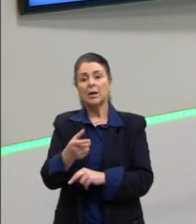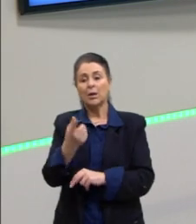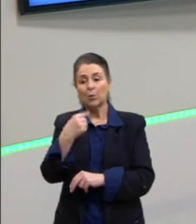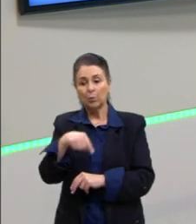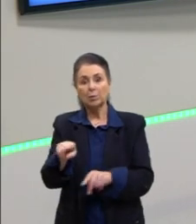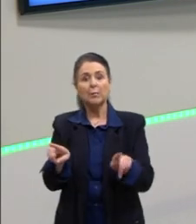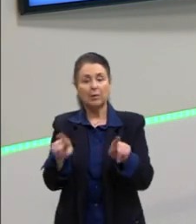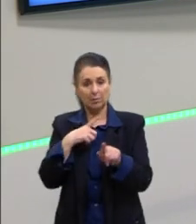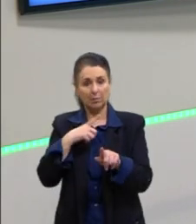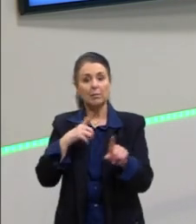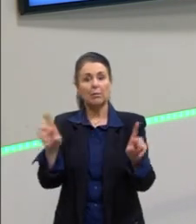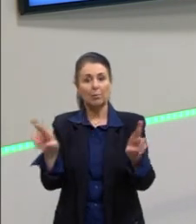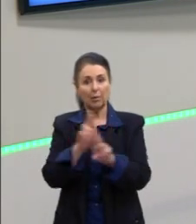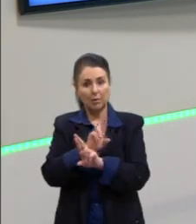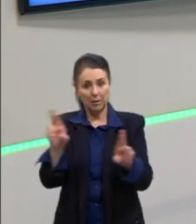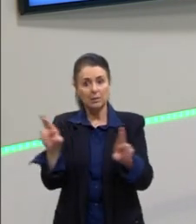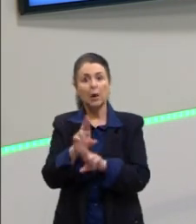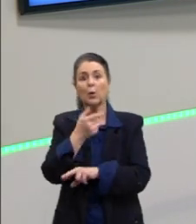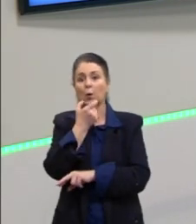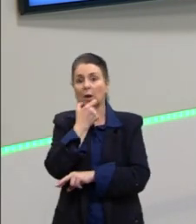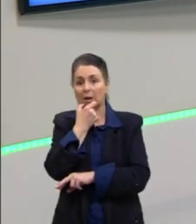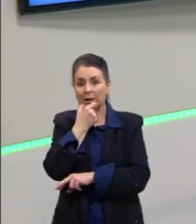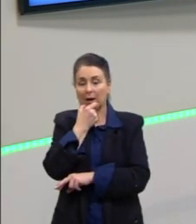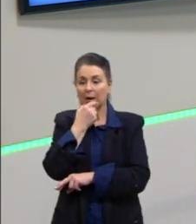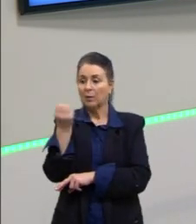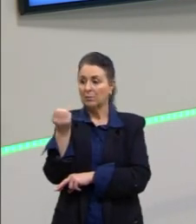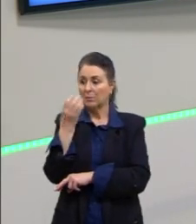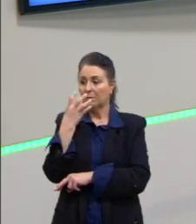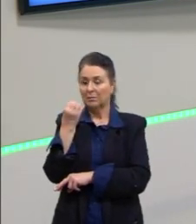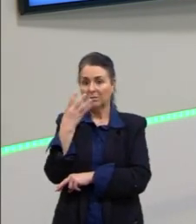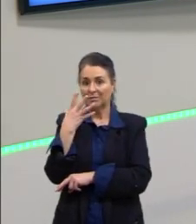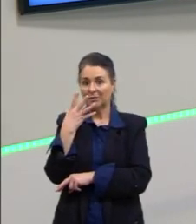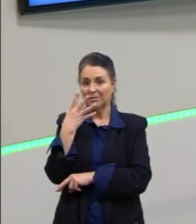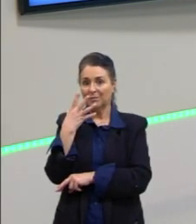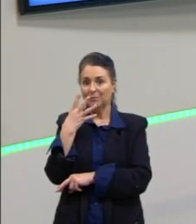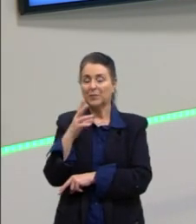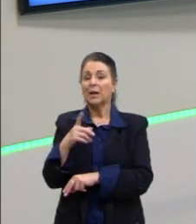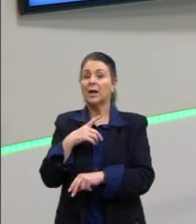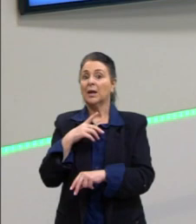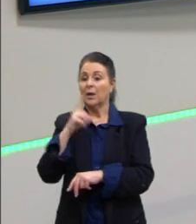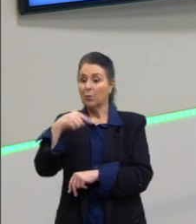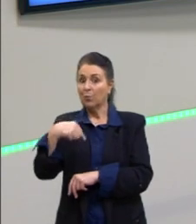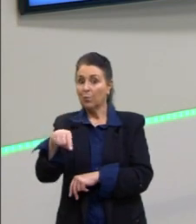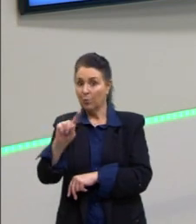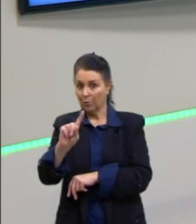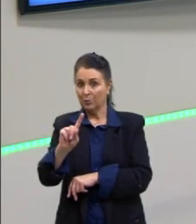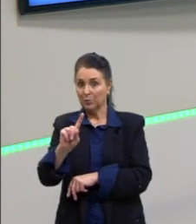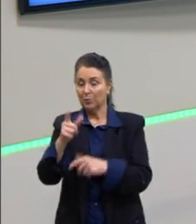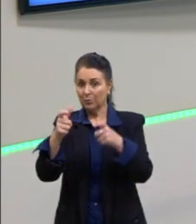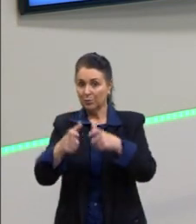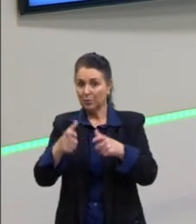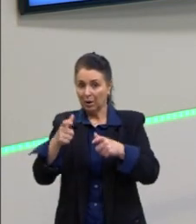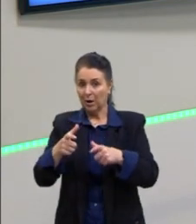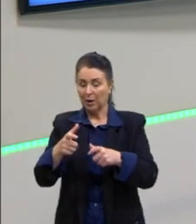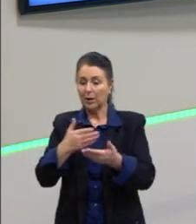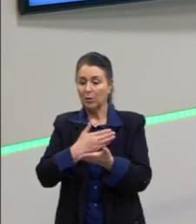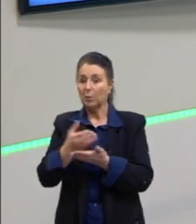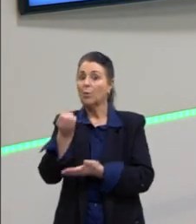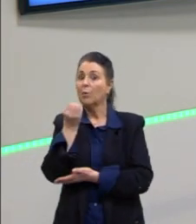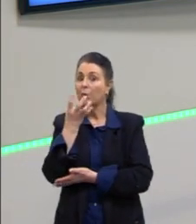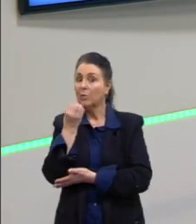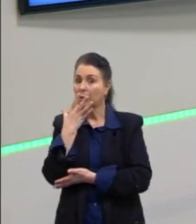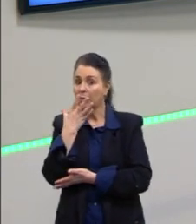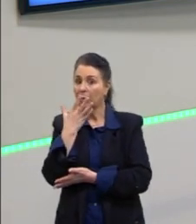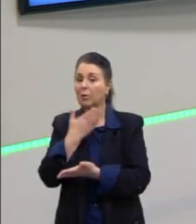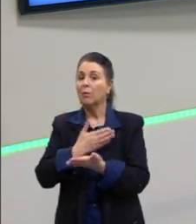né? Se fala inglês lá. E a diferença entre Macau e Hong Kong é que Hong Kong começa a receber mais investimentos, começa a